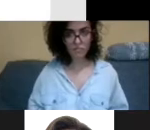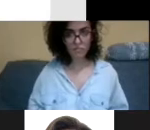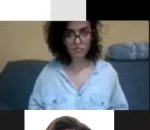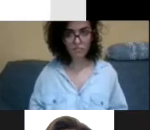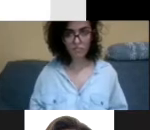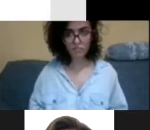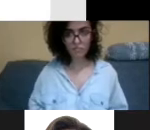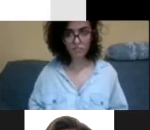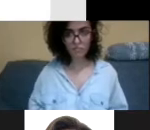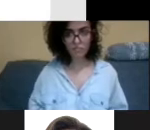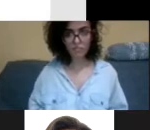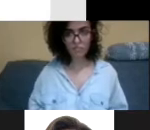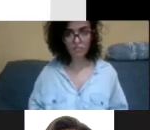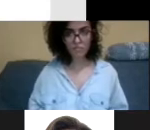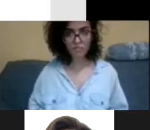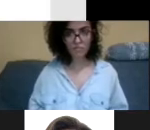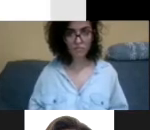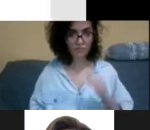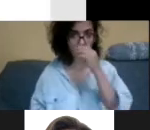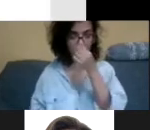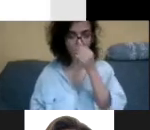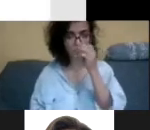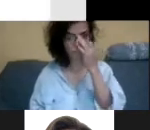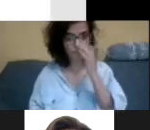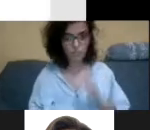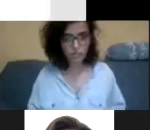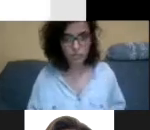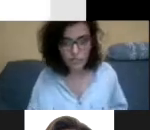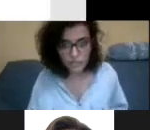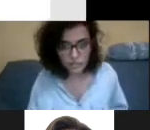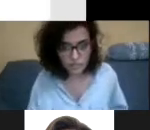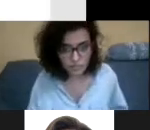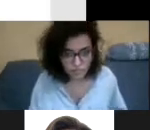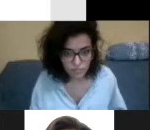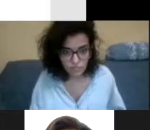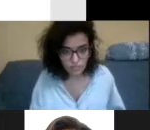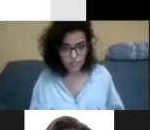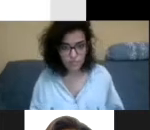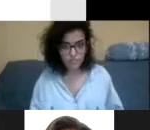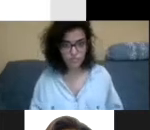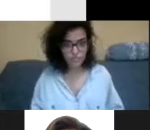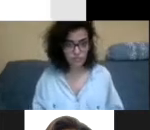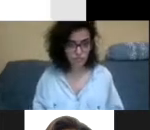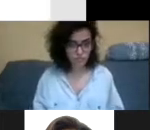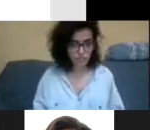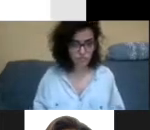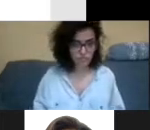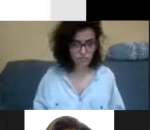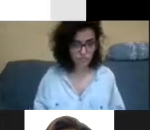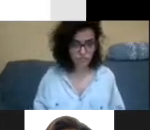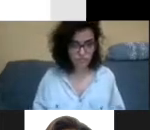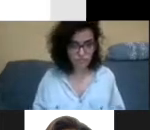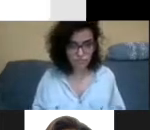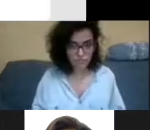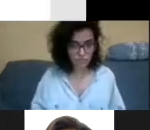que tem escama e o jacaré que tem placas duras no corpo. Então, a pessoa que olhou isso,